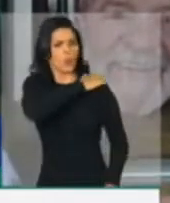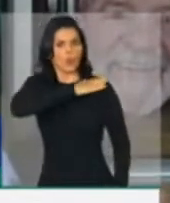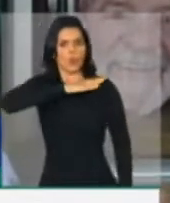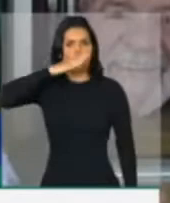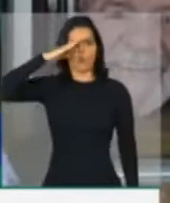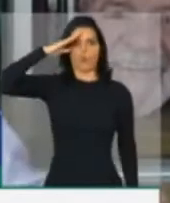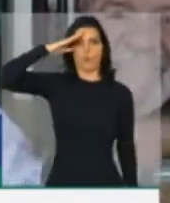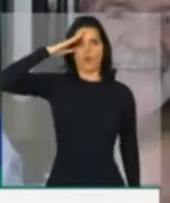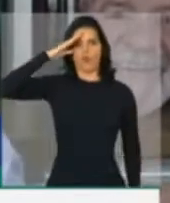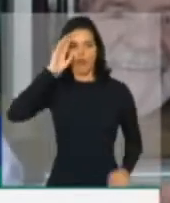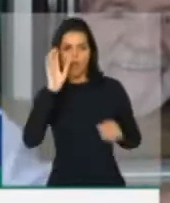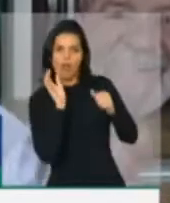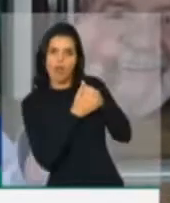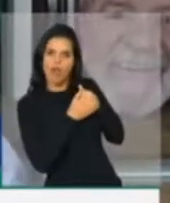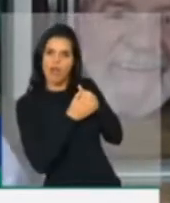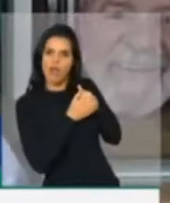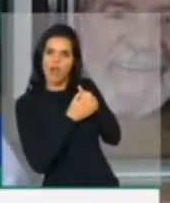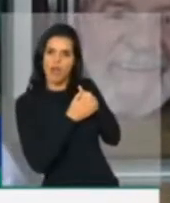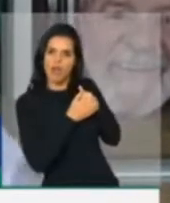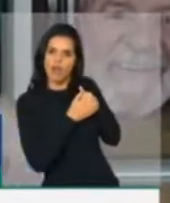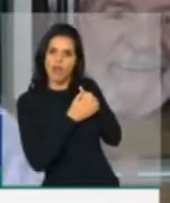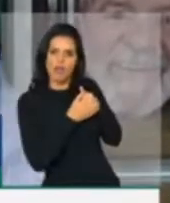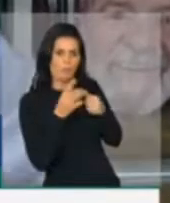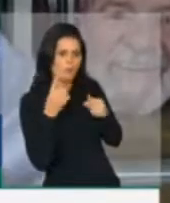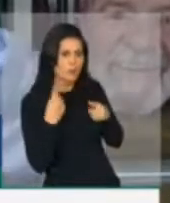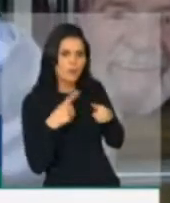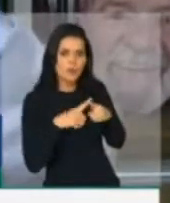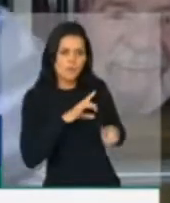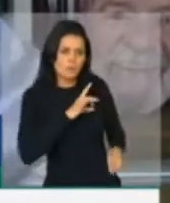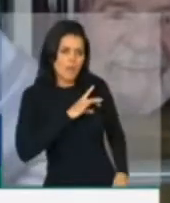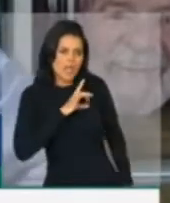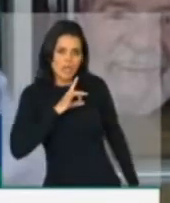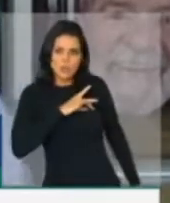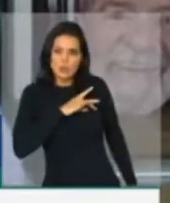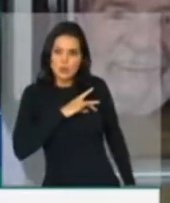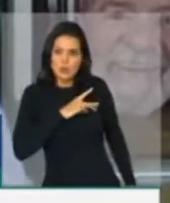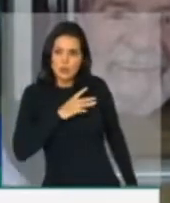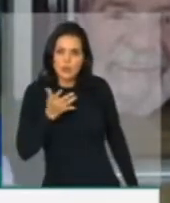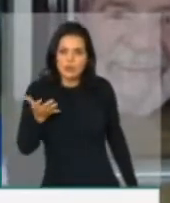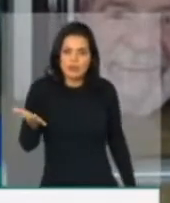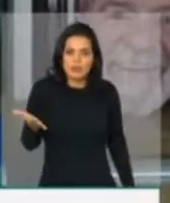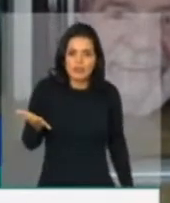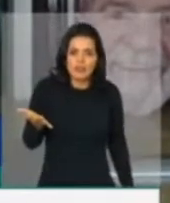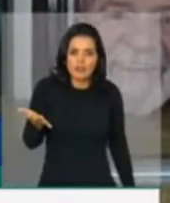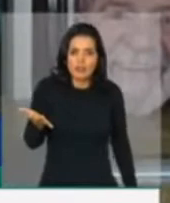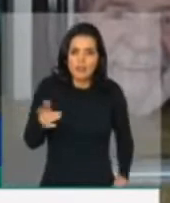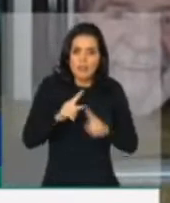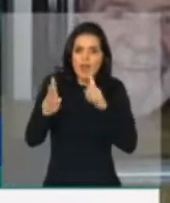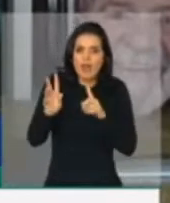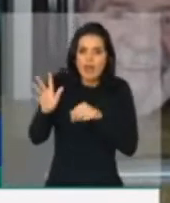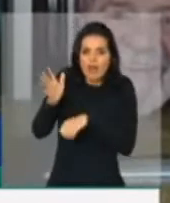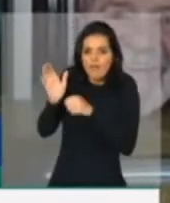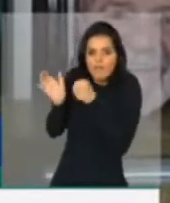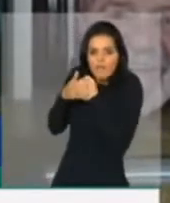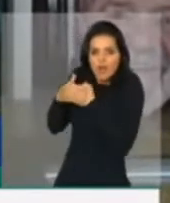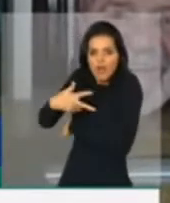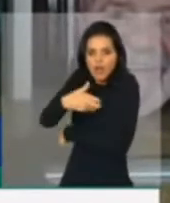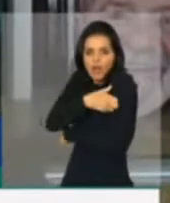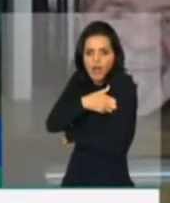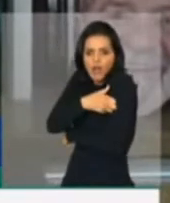do capitão para se vacinar, com medo. Mas se vacina escondido e fala para a imprensa.